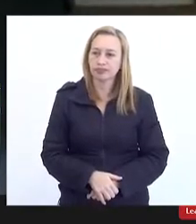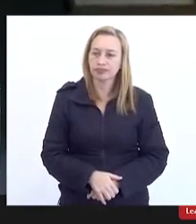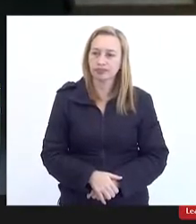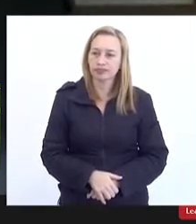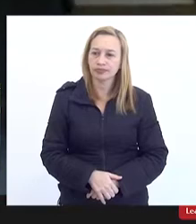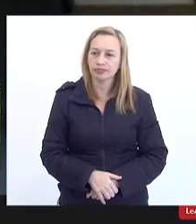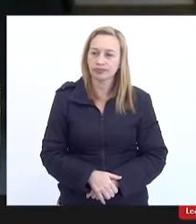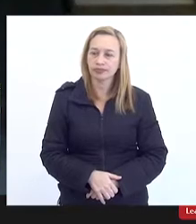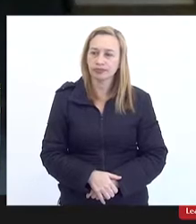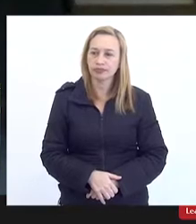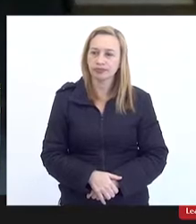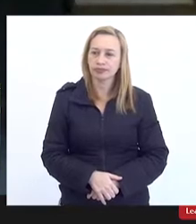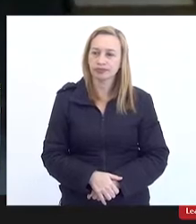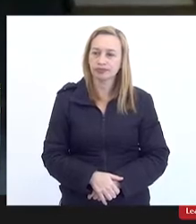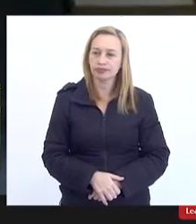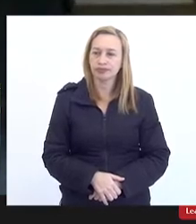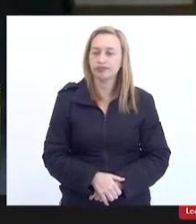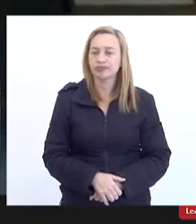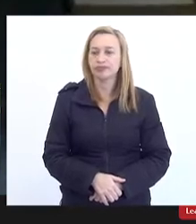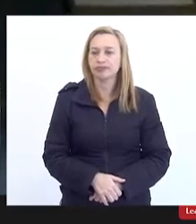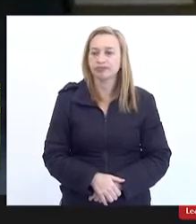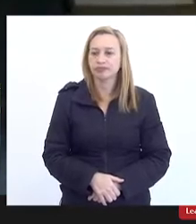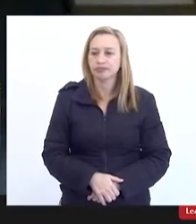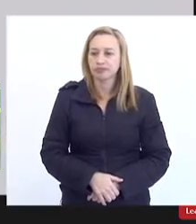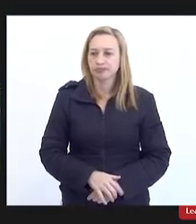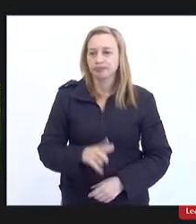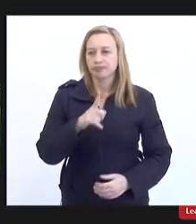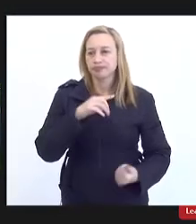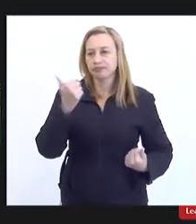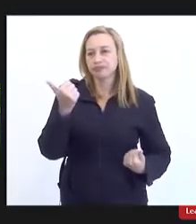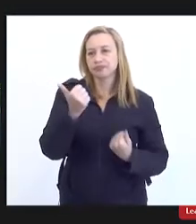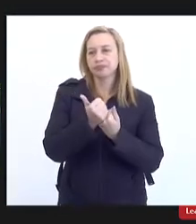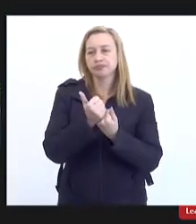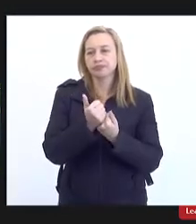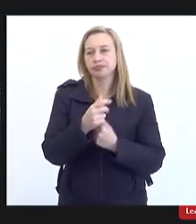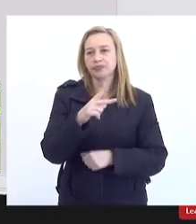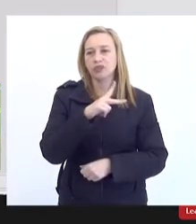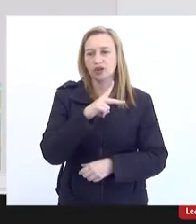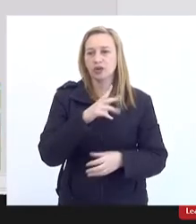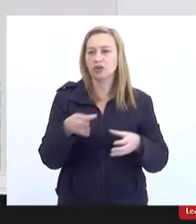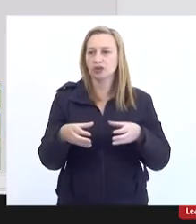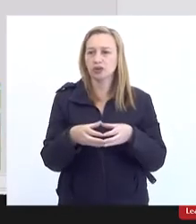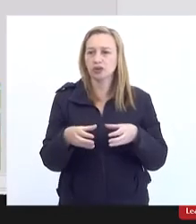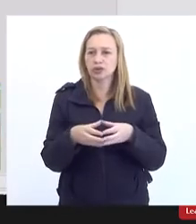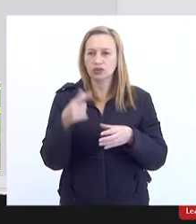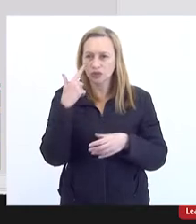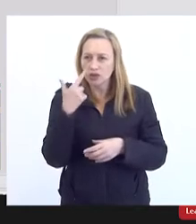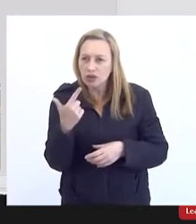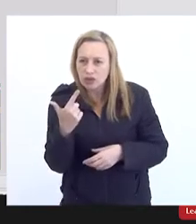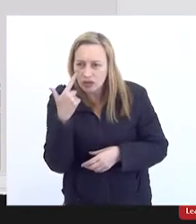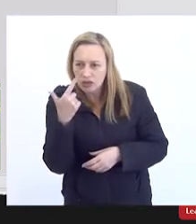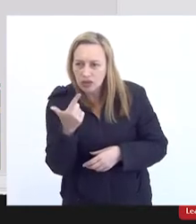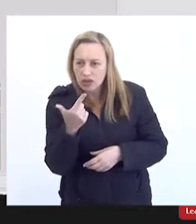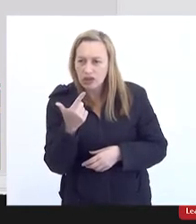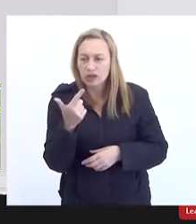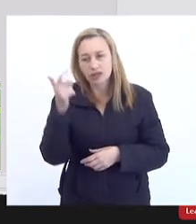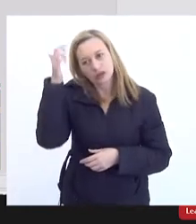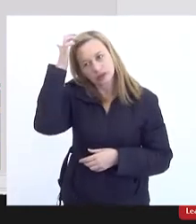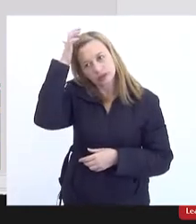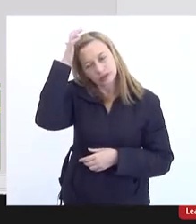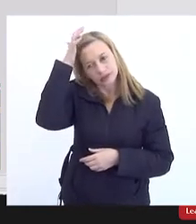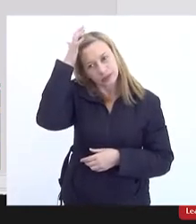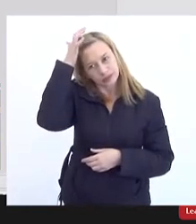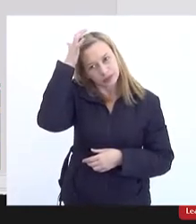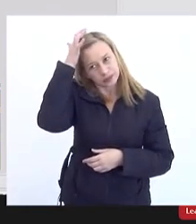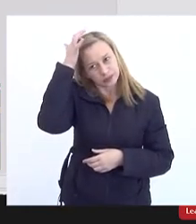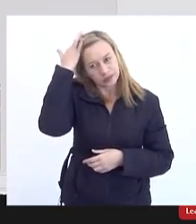alguns aspectos. Eu tive o apoio da própria equipe estão todos vendo? Eu tive